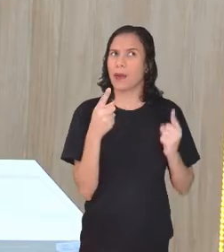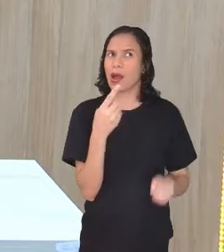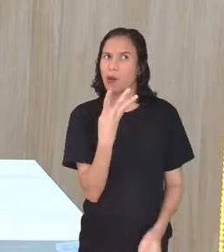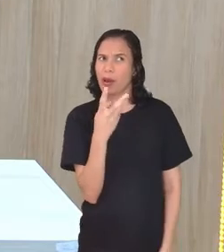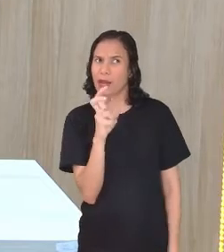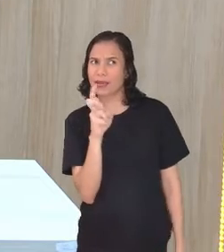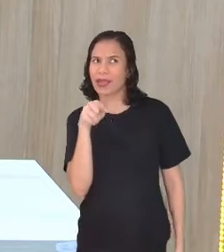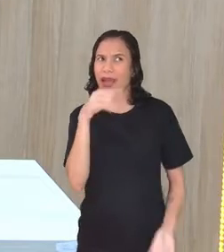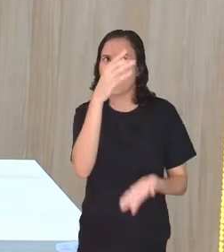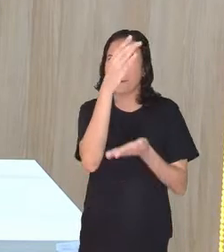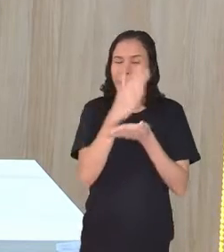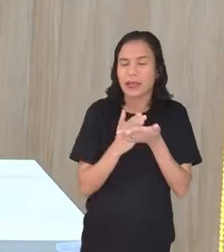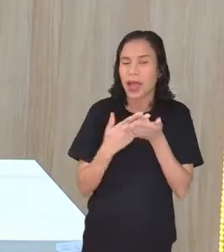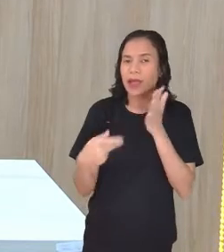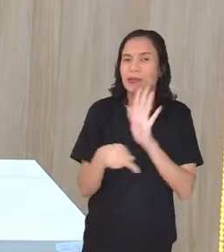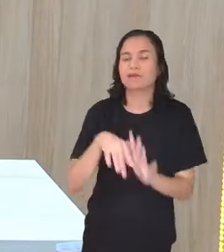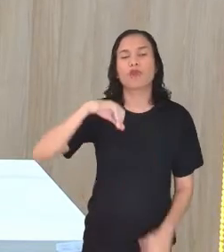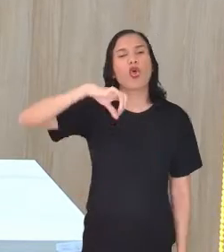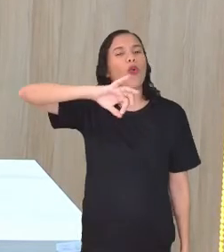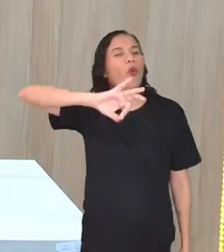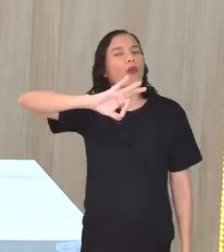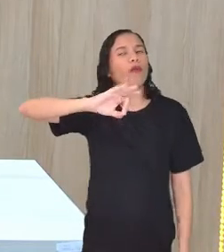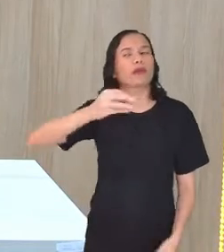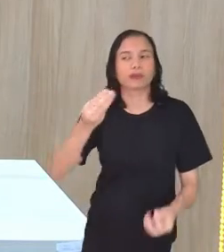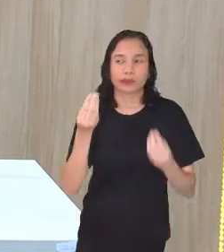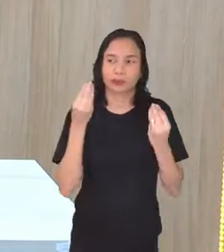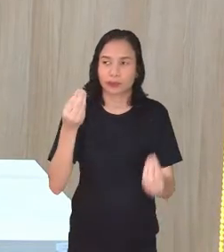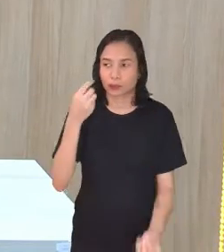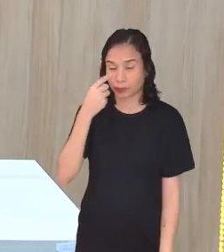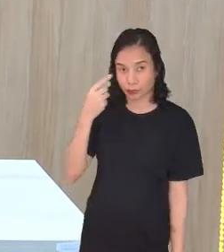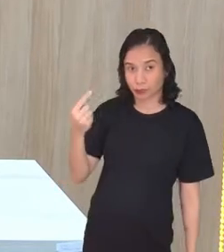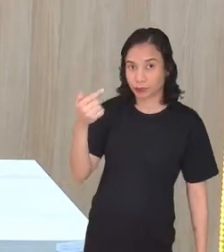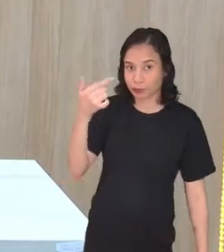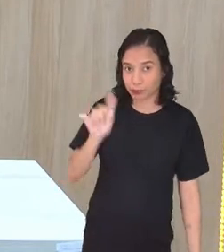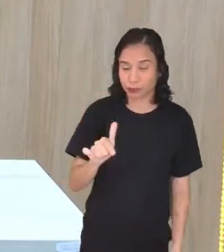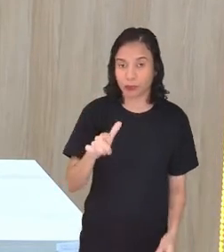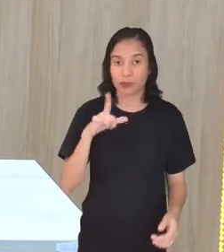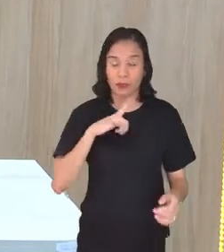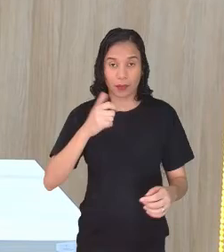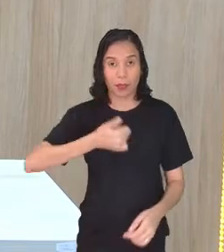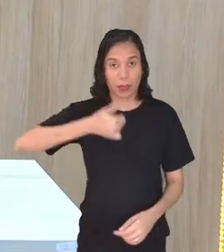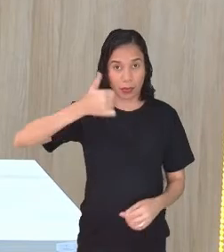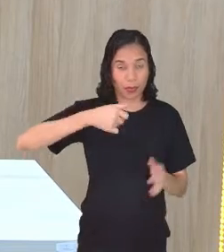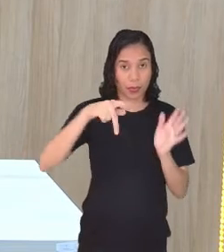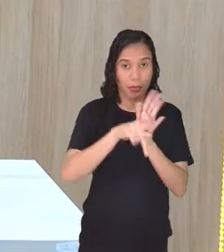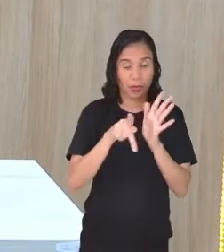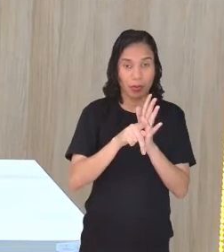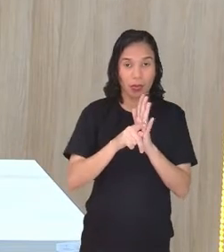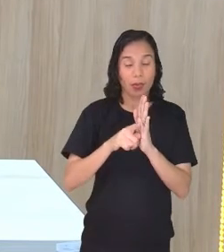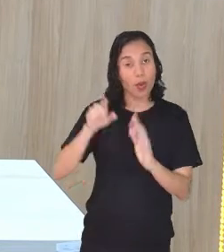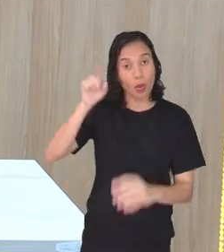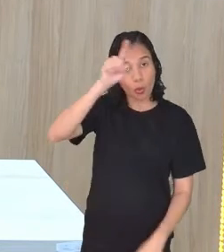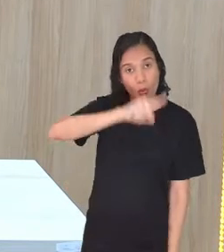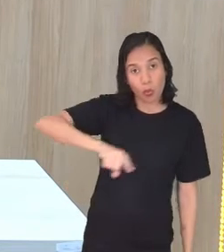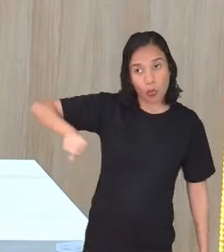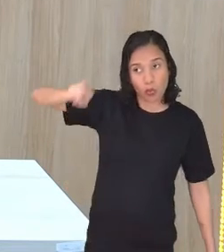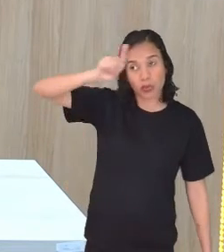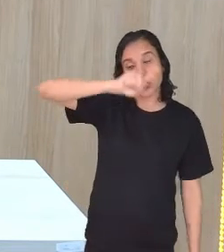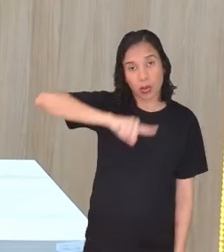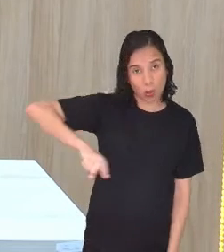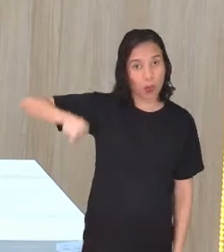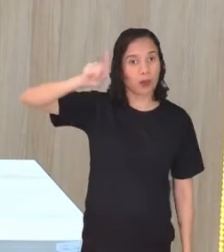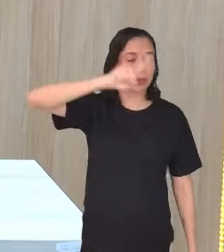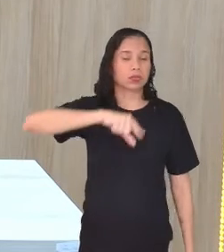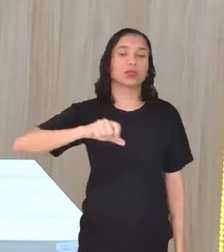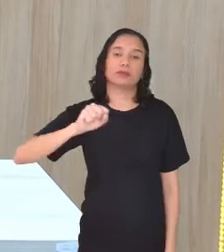metade de 90. Então, aqui, gente. Aqui. Fiz, peguei meu círculo, que eu já recortei do meu